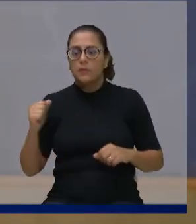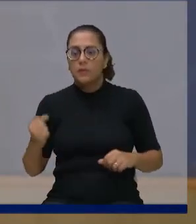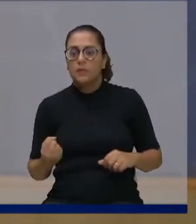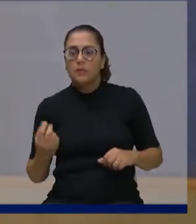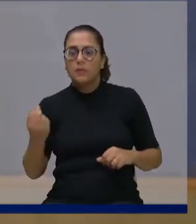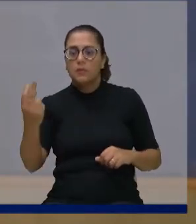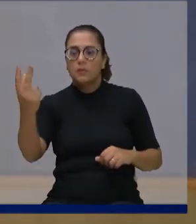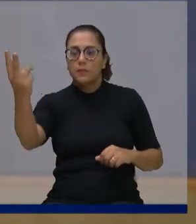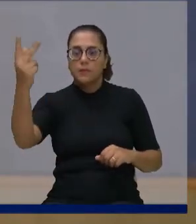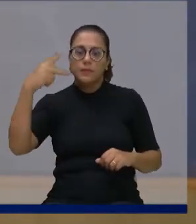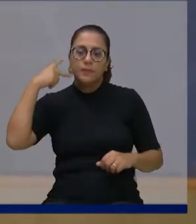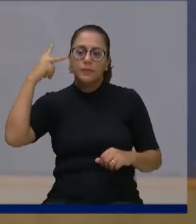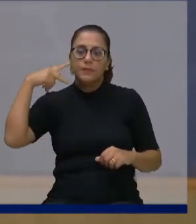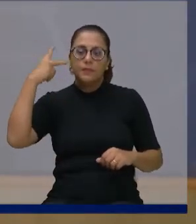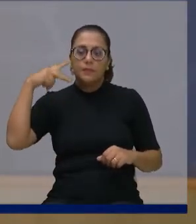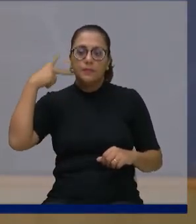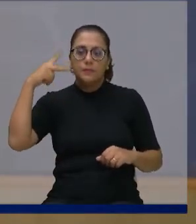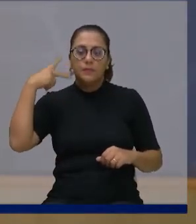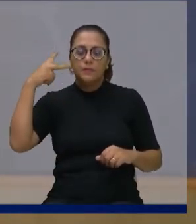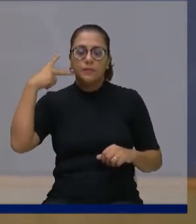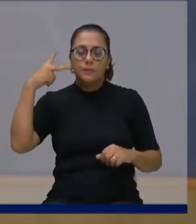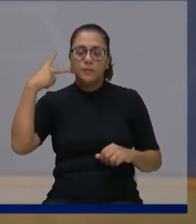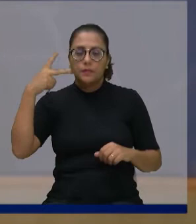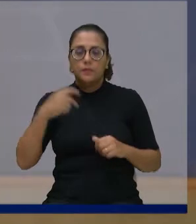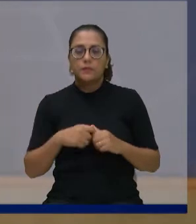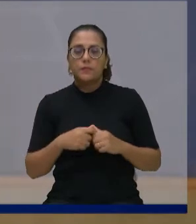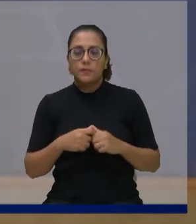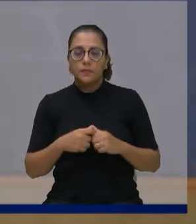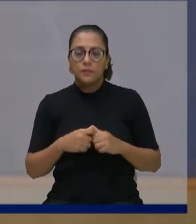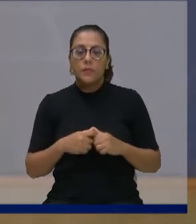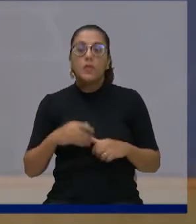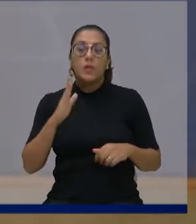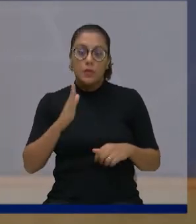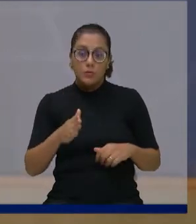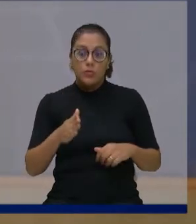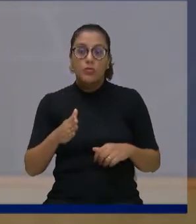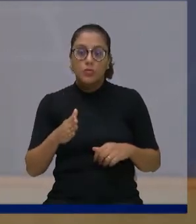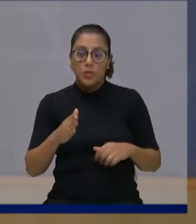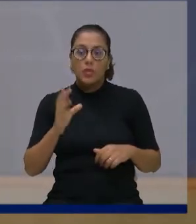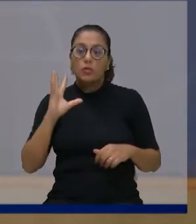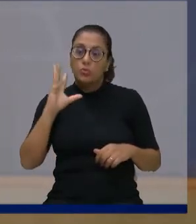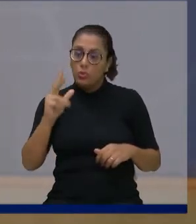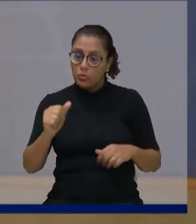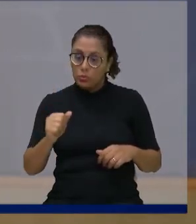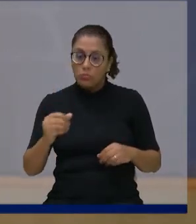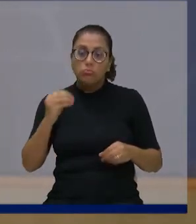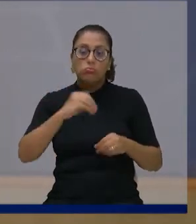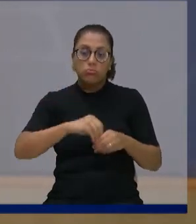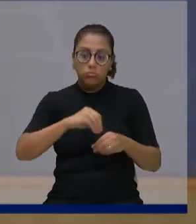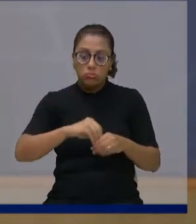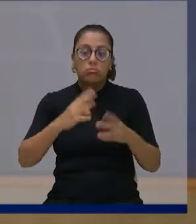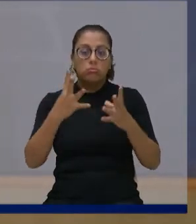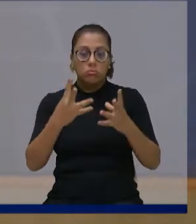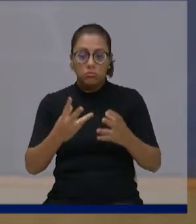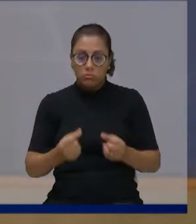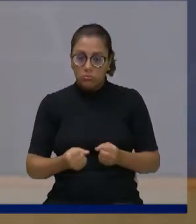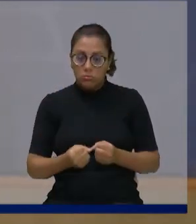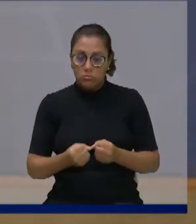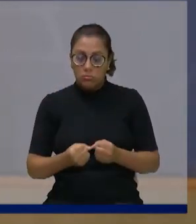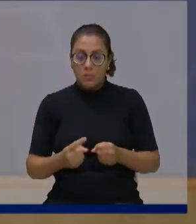Uma viagem aprovada por essa casa, após uma manobra sorrateira